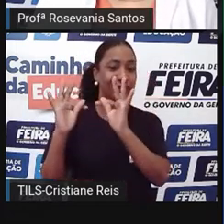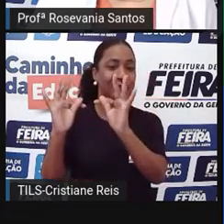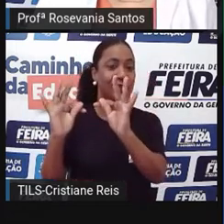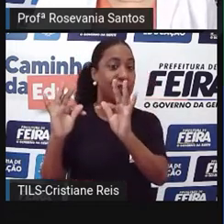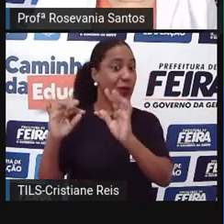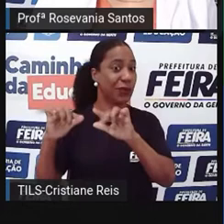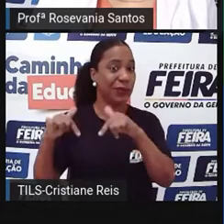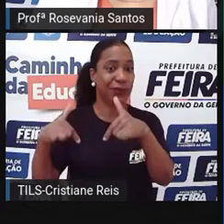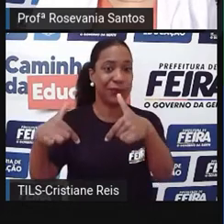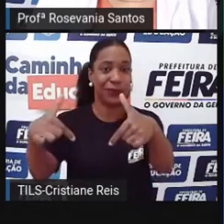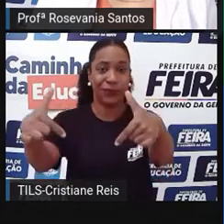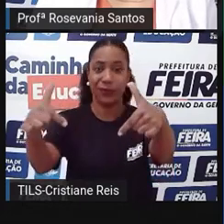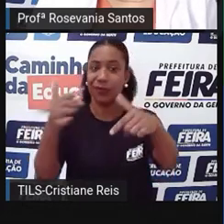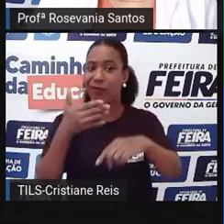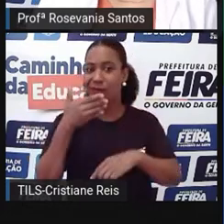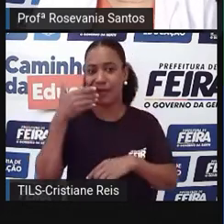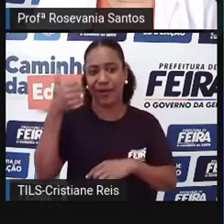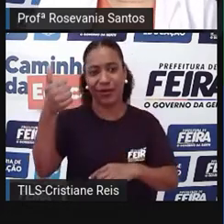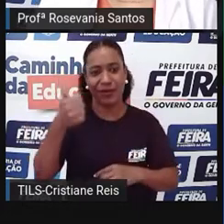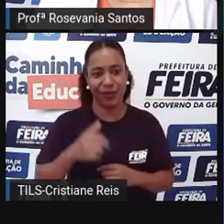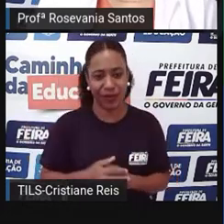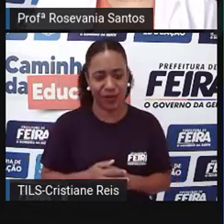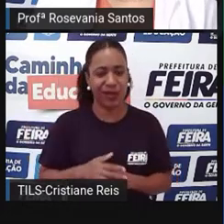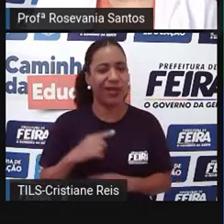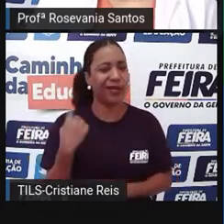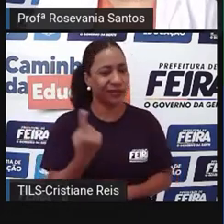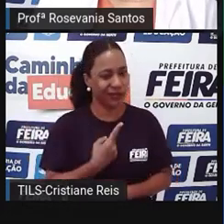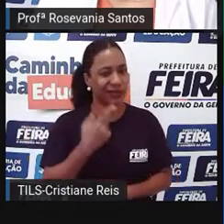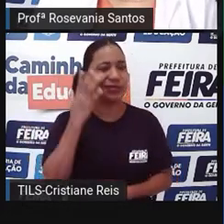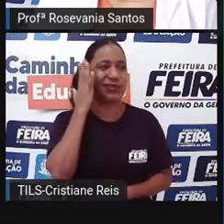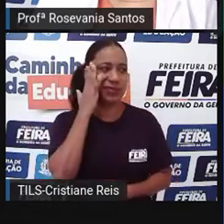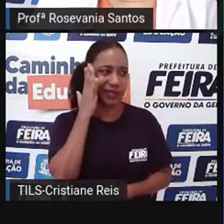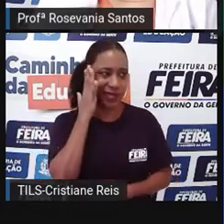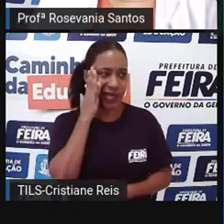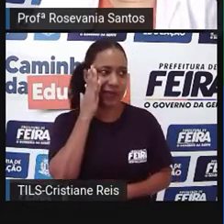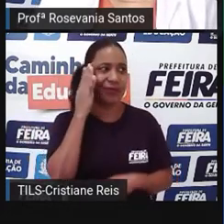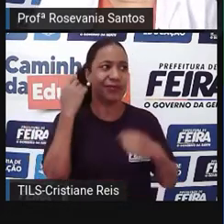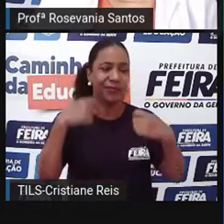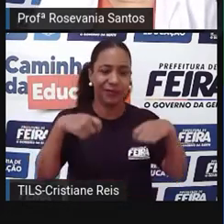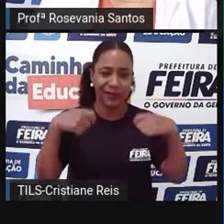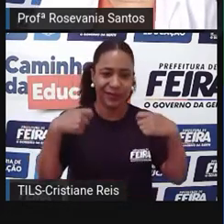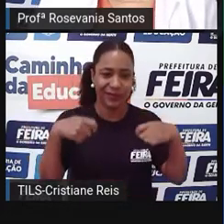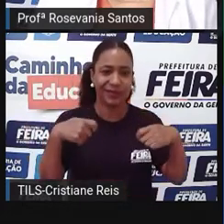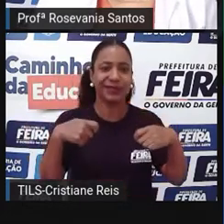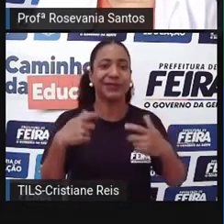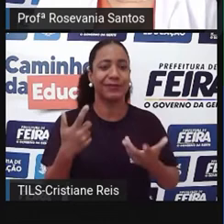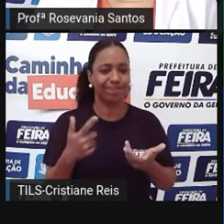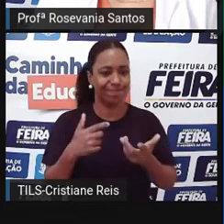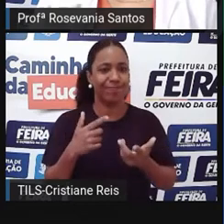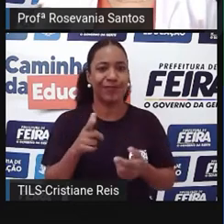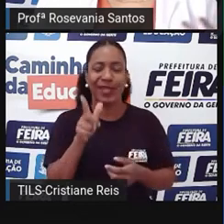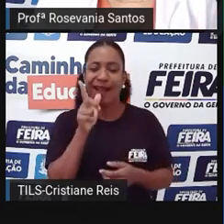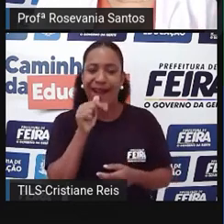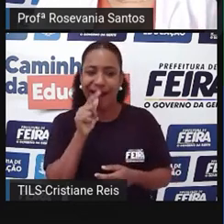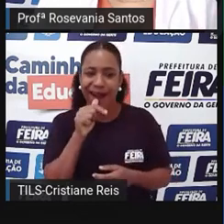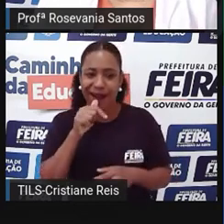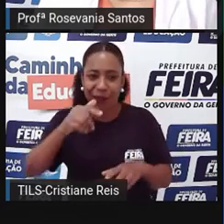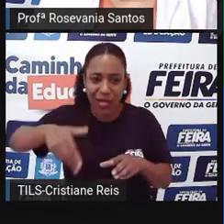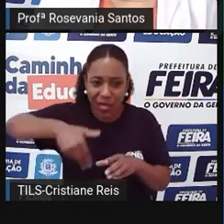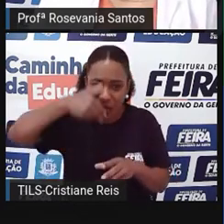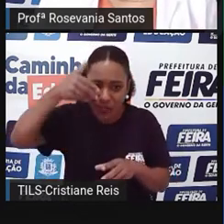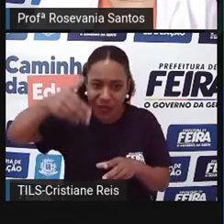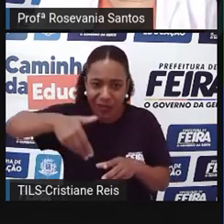na realidade, a gente sabe que ainda precisa de muita coisa. Muita gente ainda bebe água, né, de aguada, que não tem